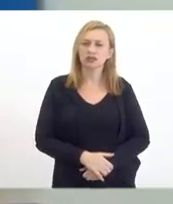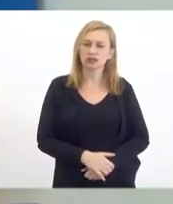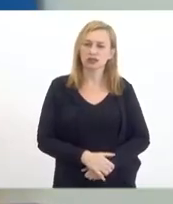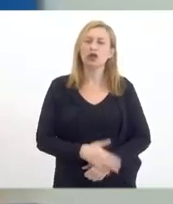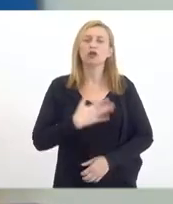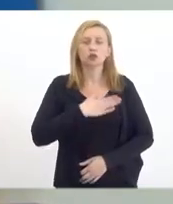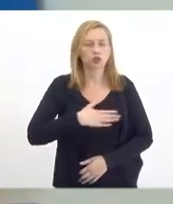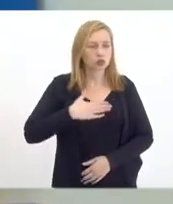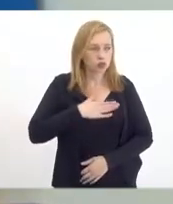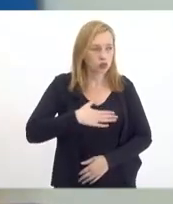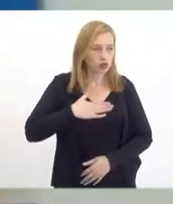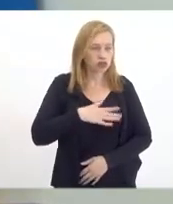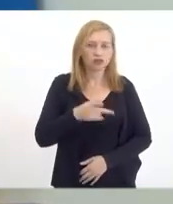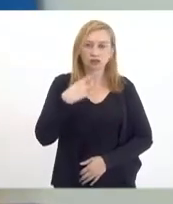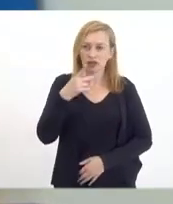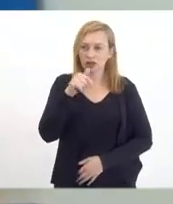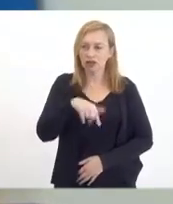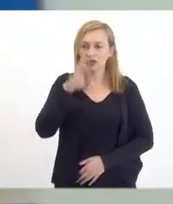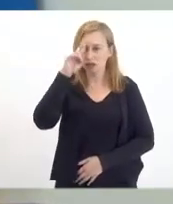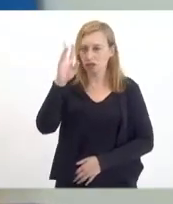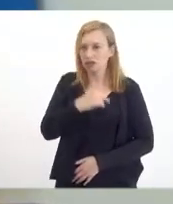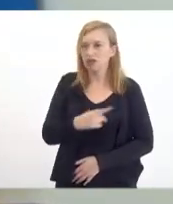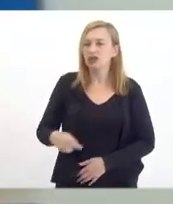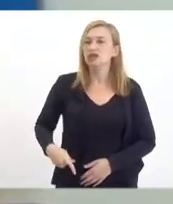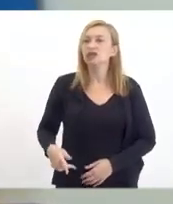eu gostaria de deixar aqui, o presidente,